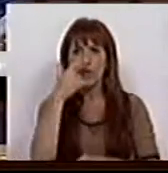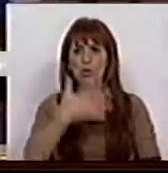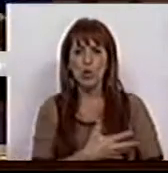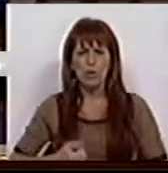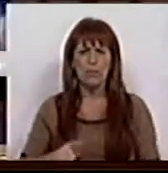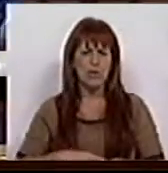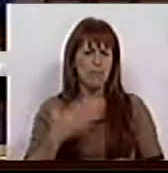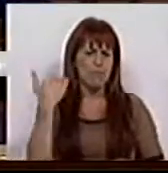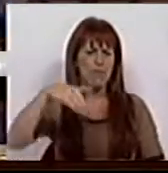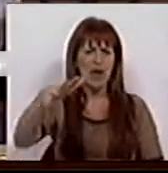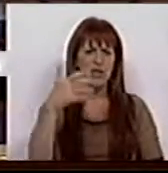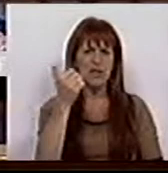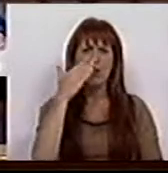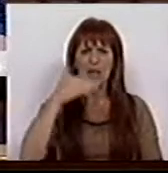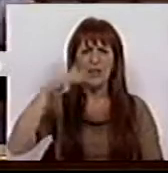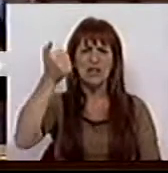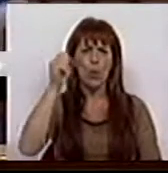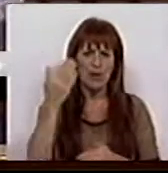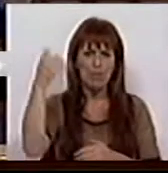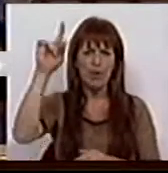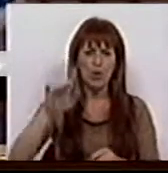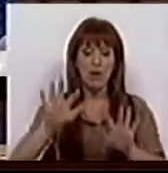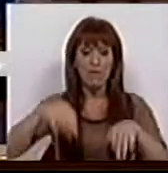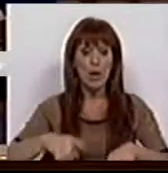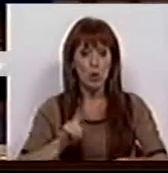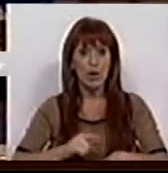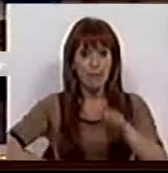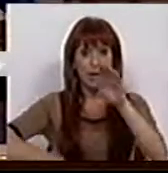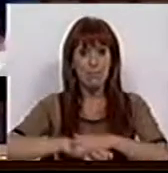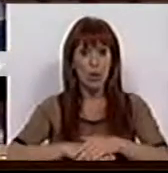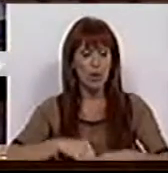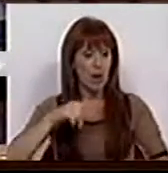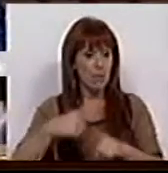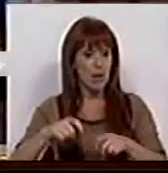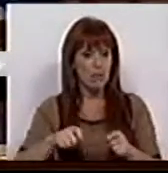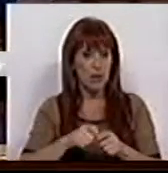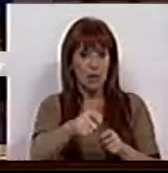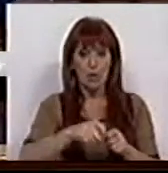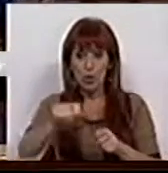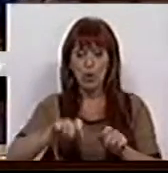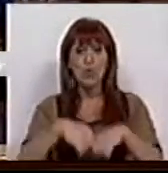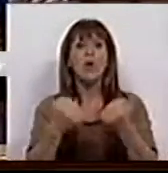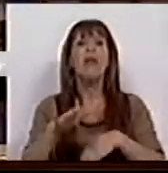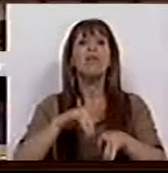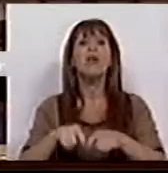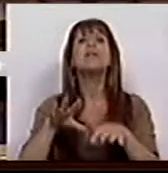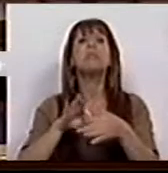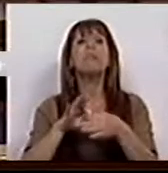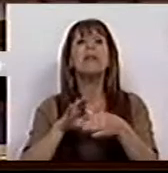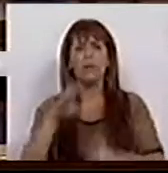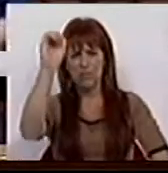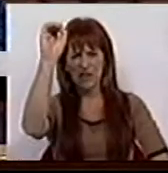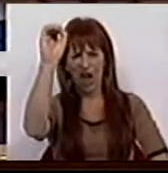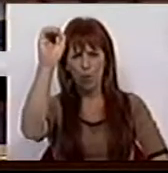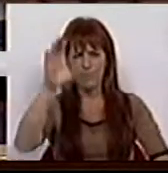desempregados com mais de 50 anos, fim do período máximo para as prestações sociais. O que é que fizeram sobre esta matéria?